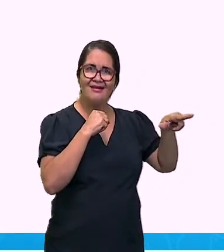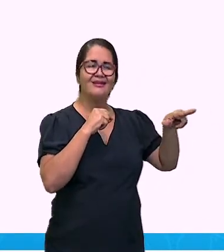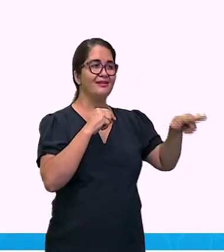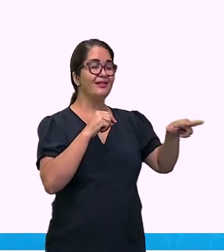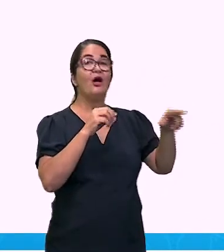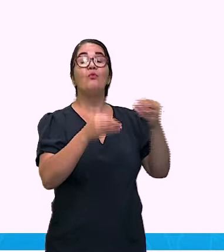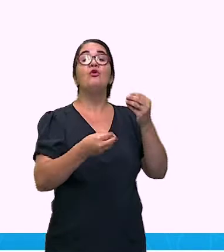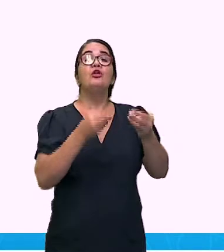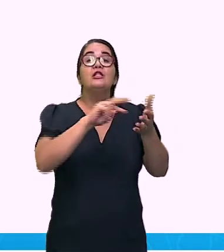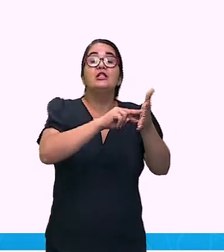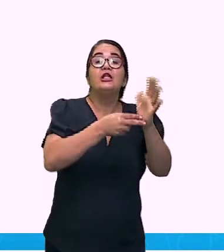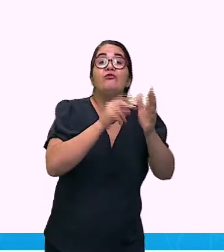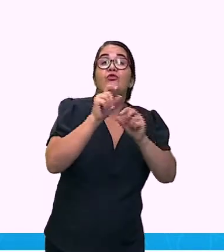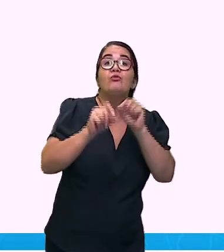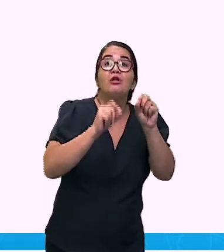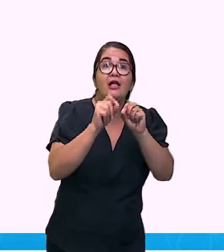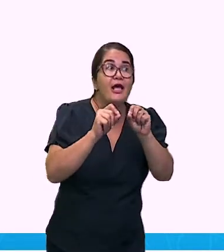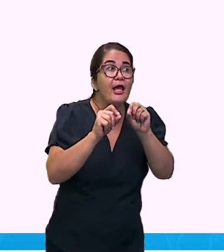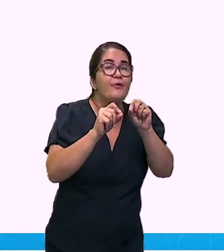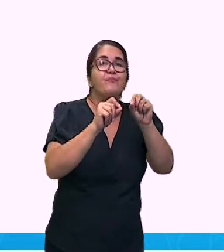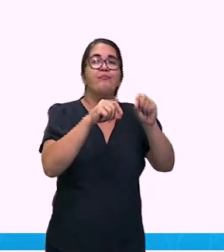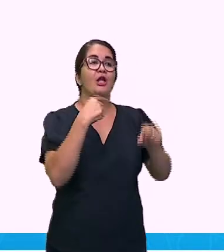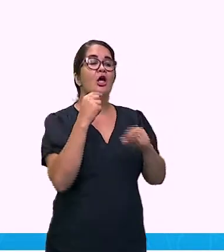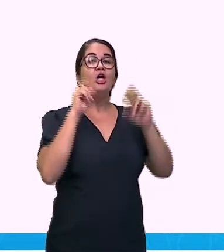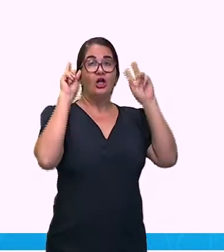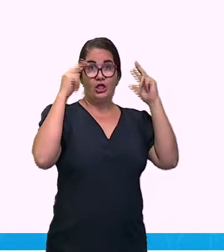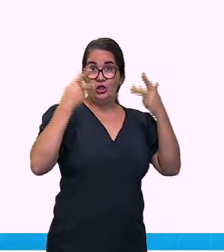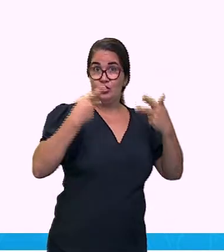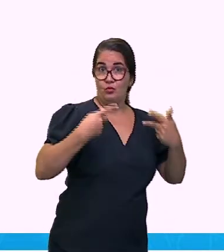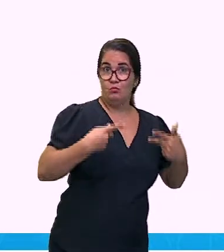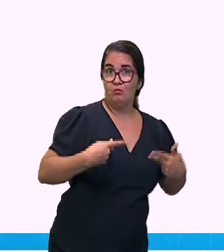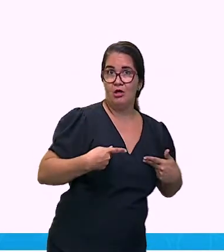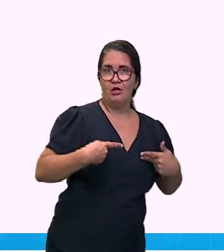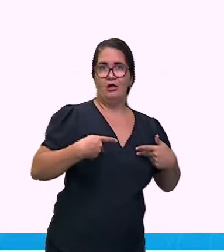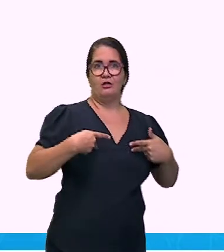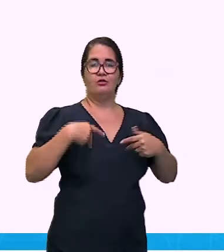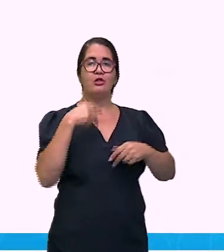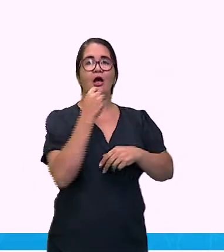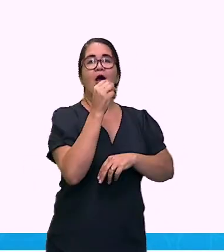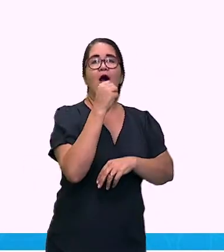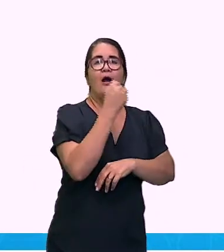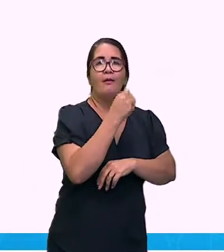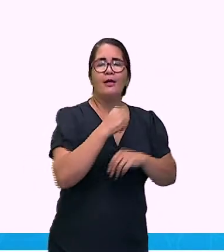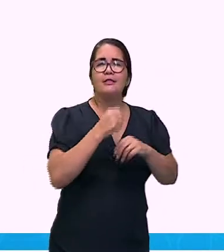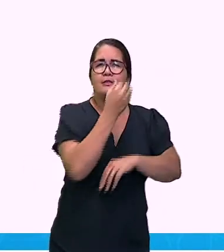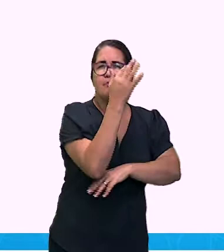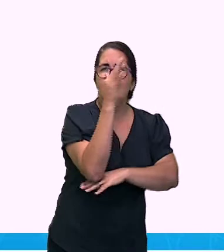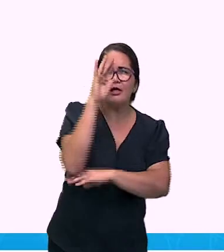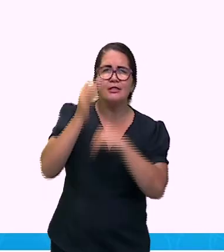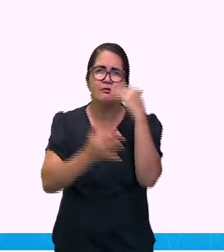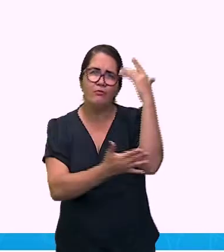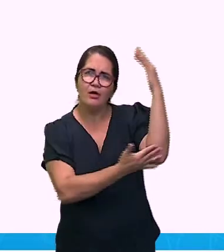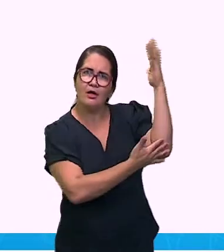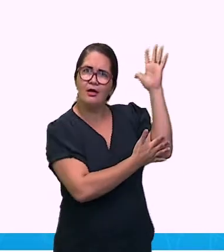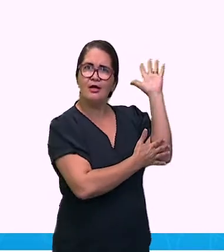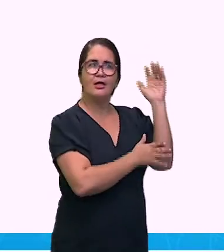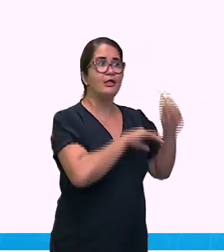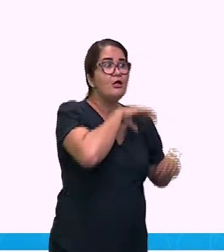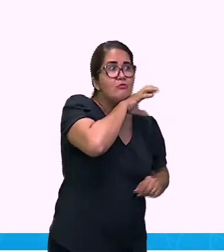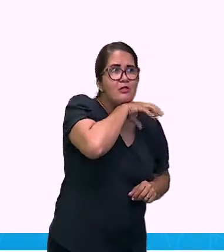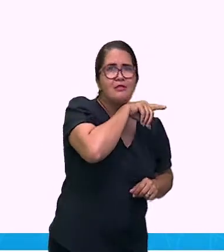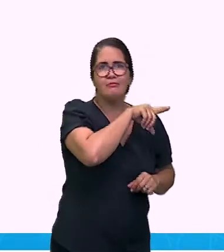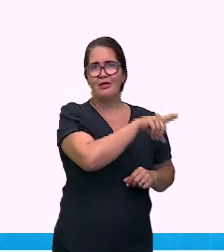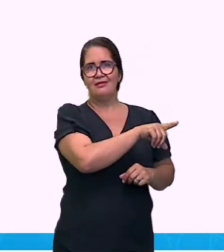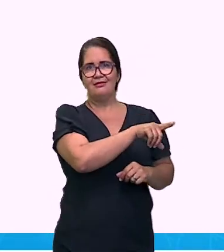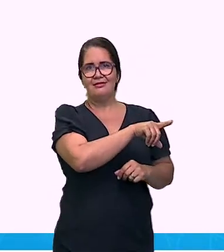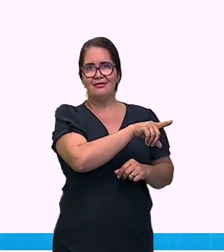consumidores, que são os grandes, né? Macro é grande. E os micro consumidores, que são